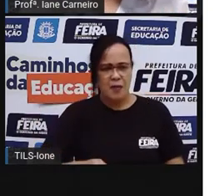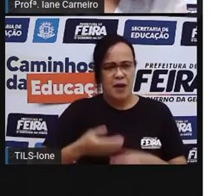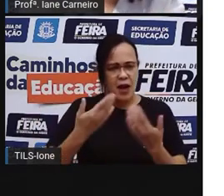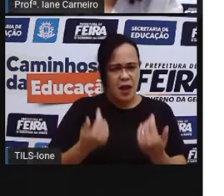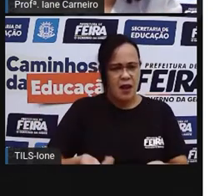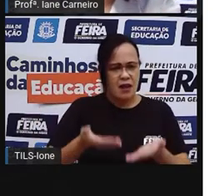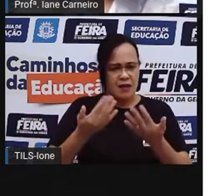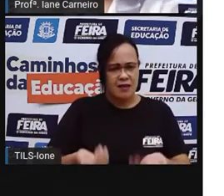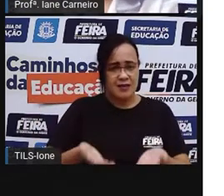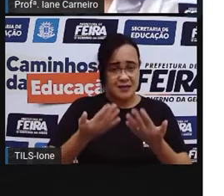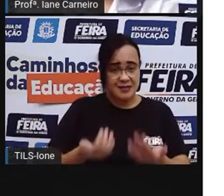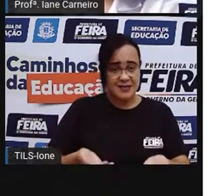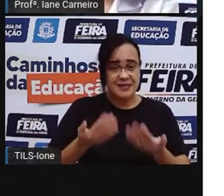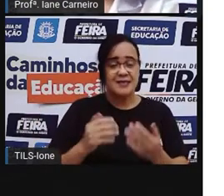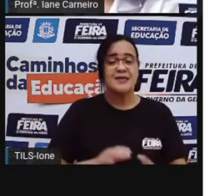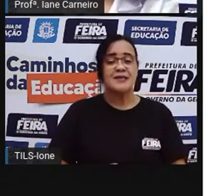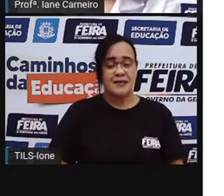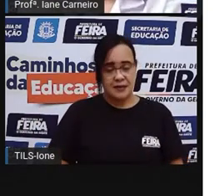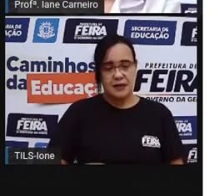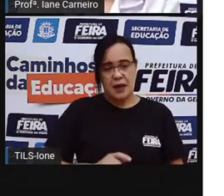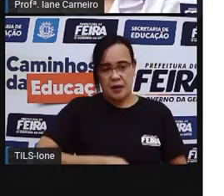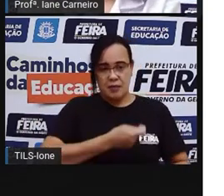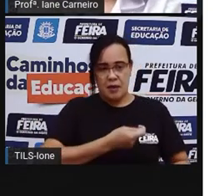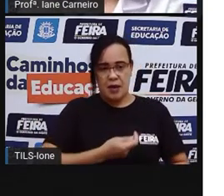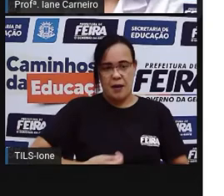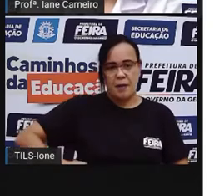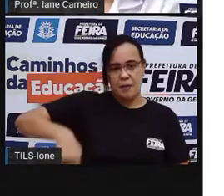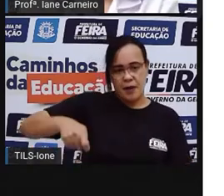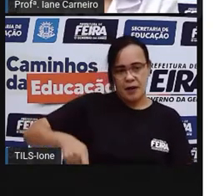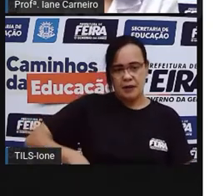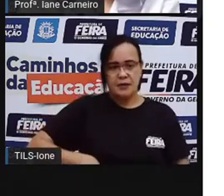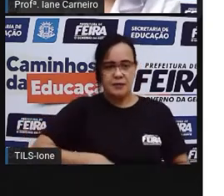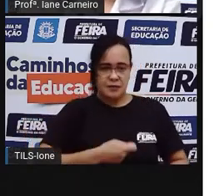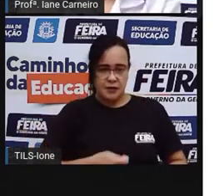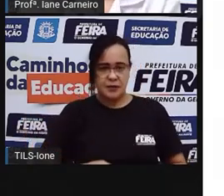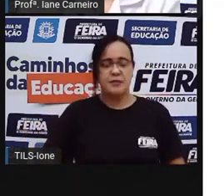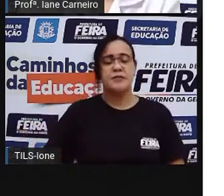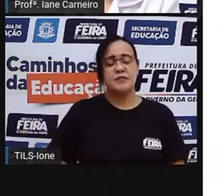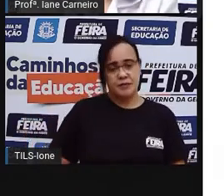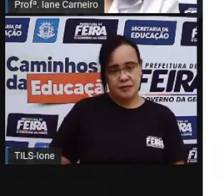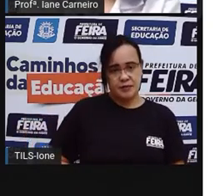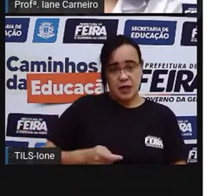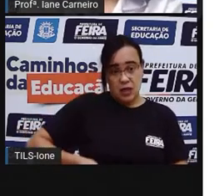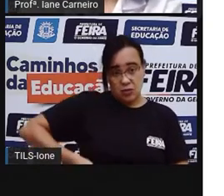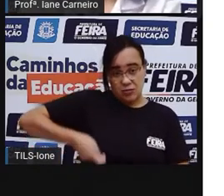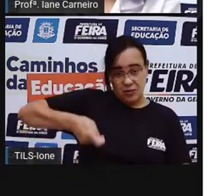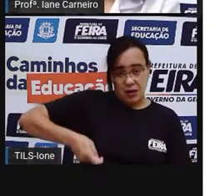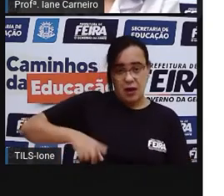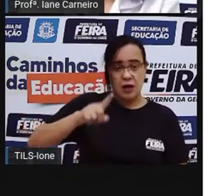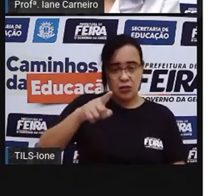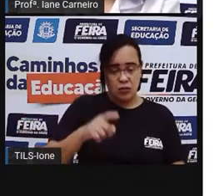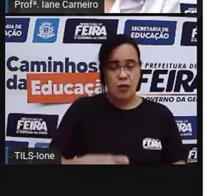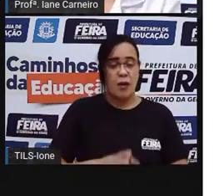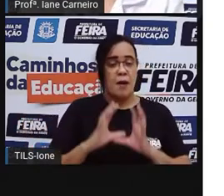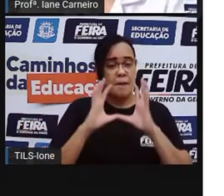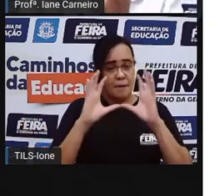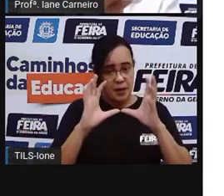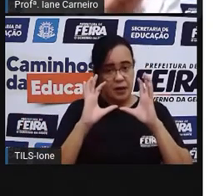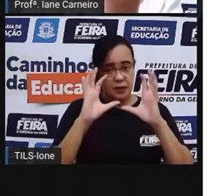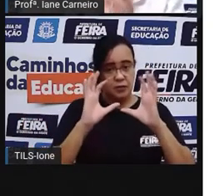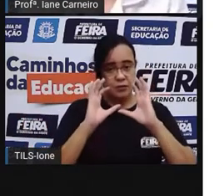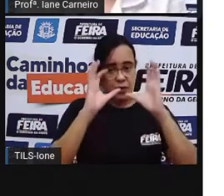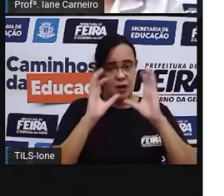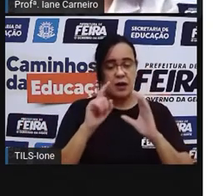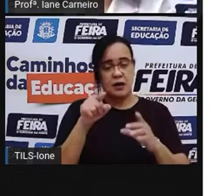bem levinha. E aqui é a raquete. Então, esse aqui a gente usa o Essa aqui é a raquete. E aqui usa as mãos, né? E aí os